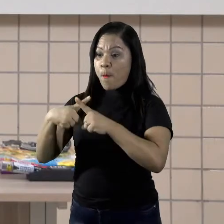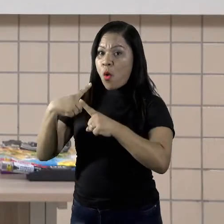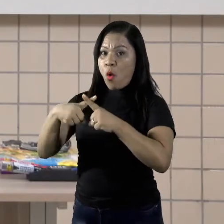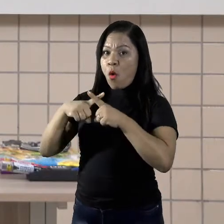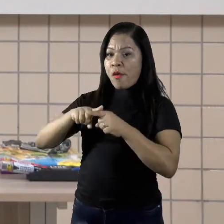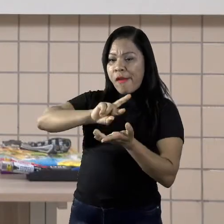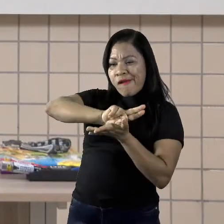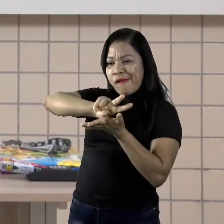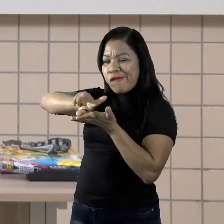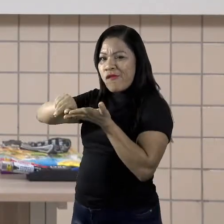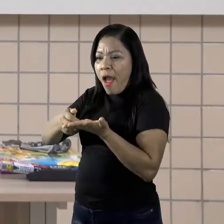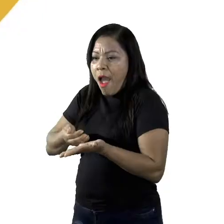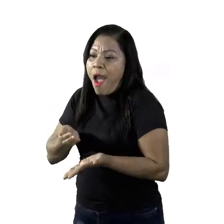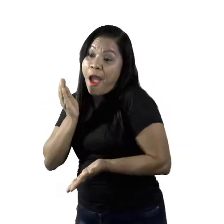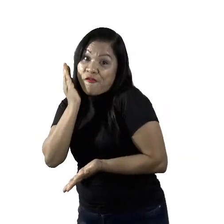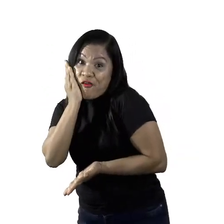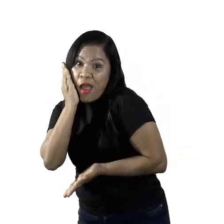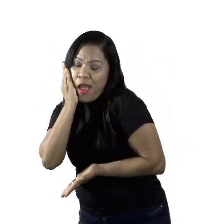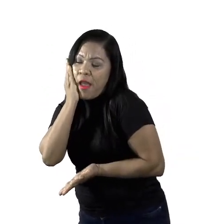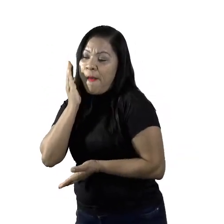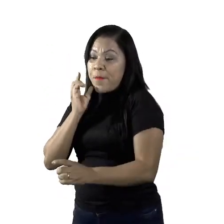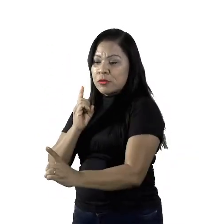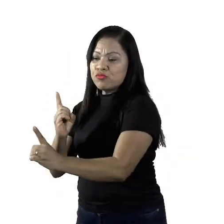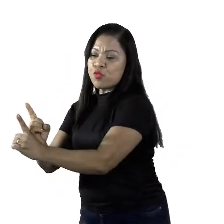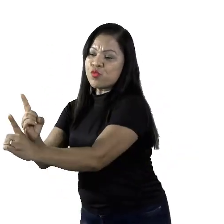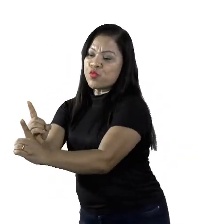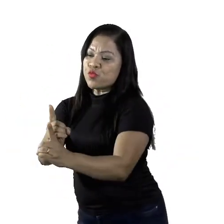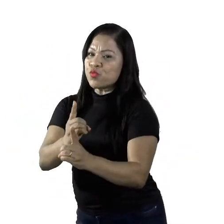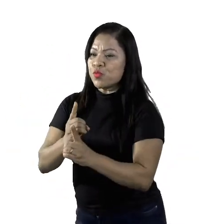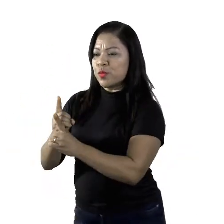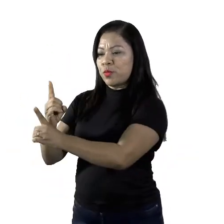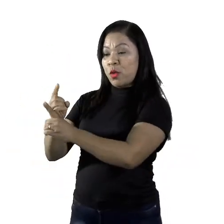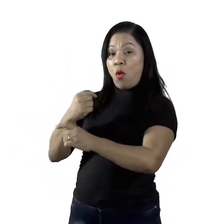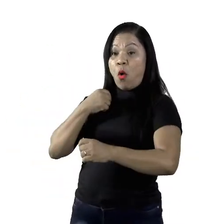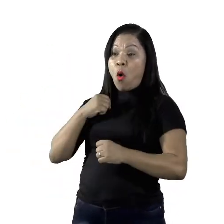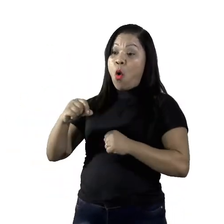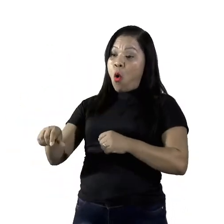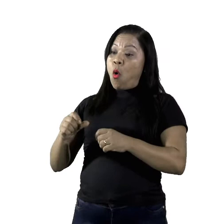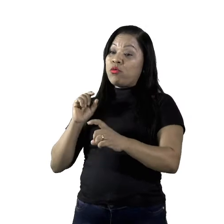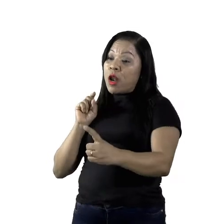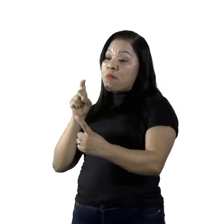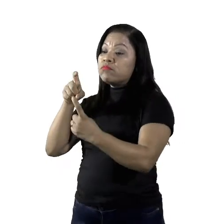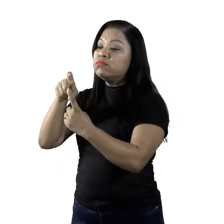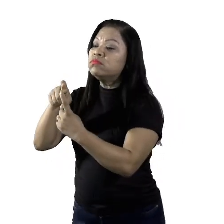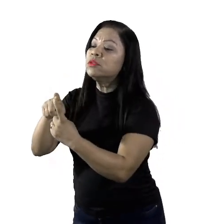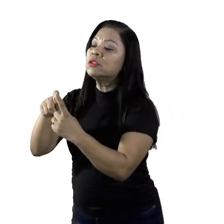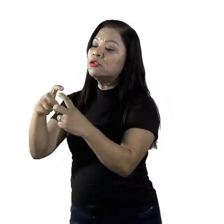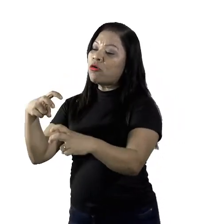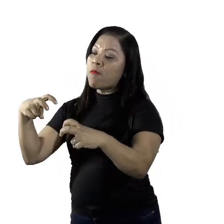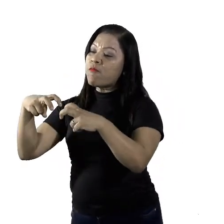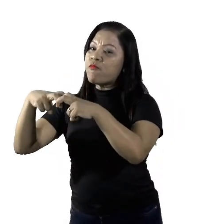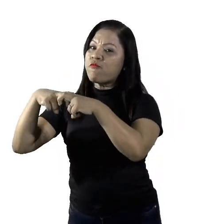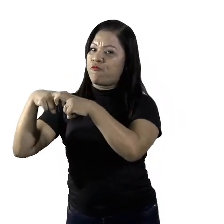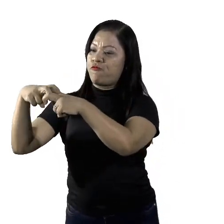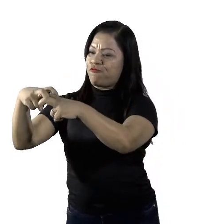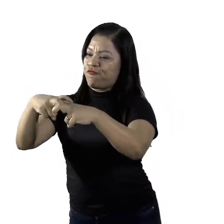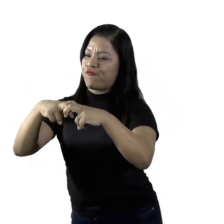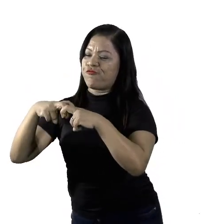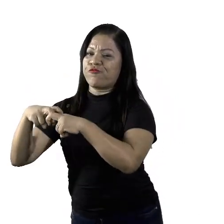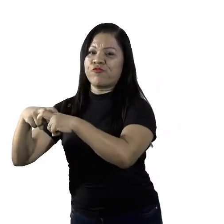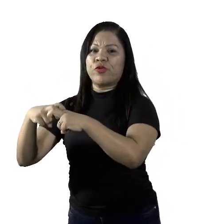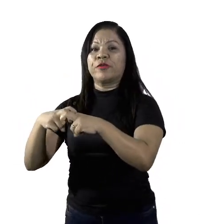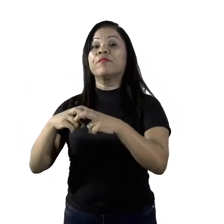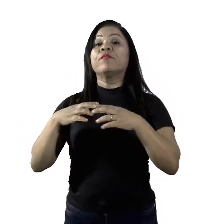poderá vir a se acasalar. Precisamos entender como o nosso organismo funciona. O sistema reprodutor, nossos